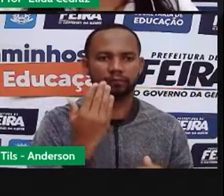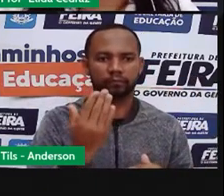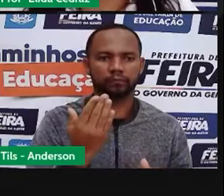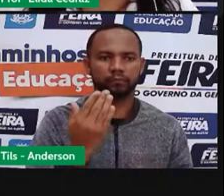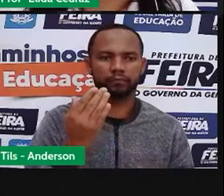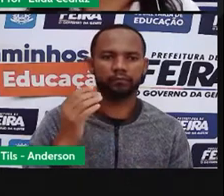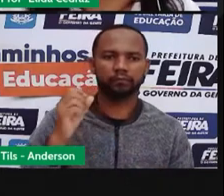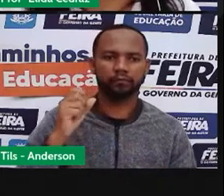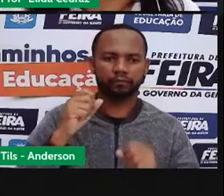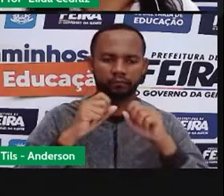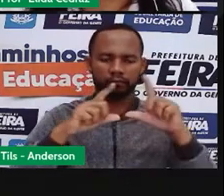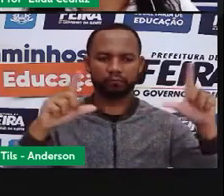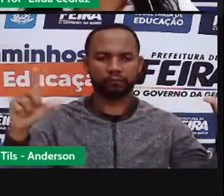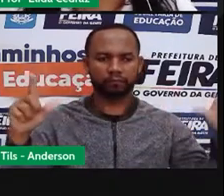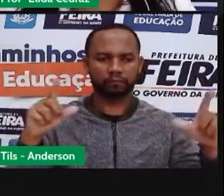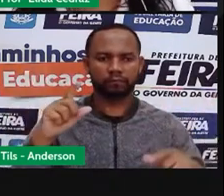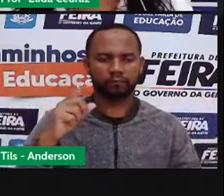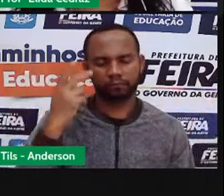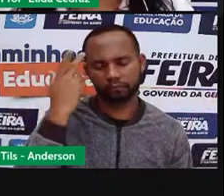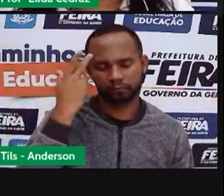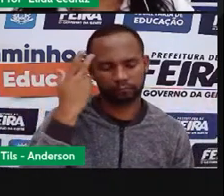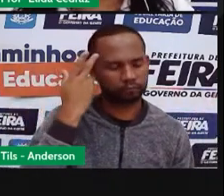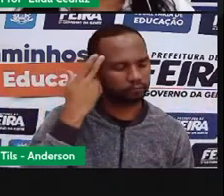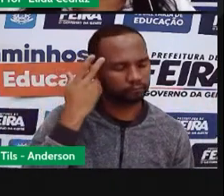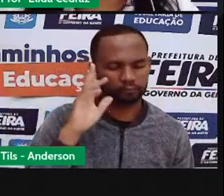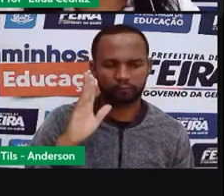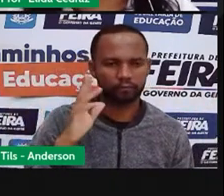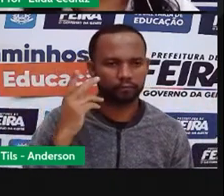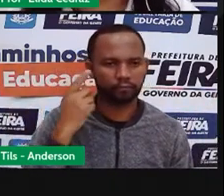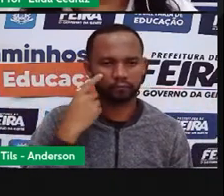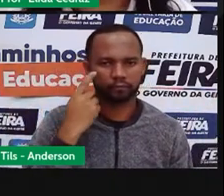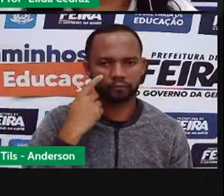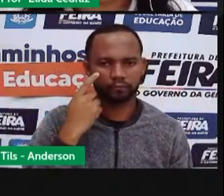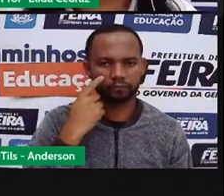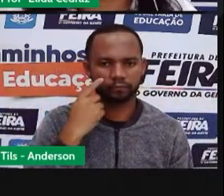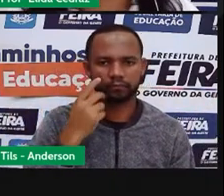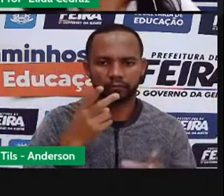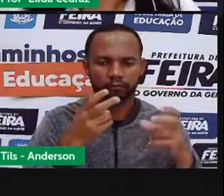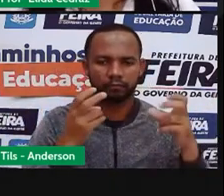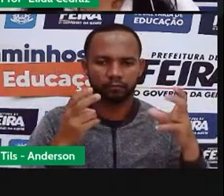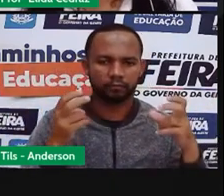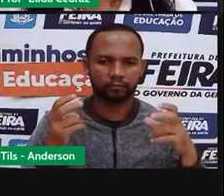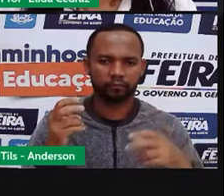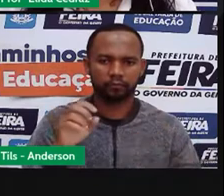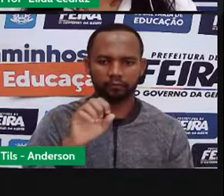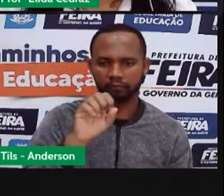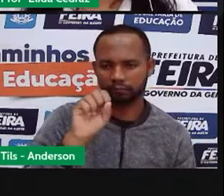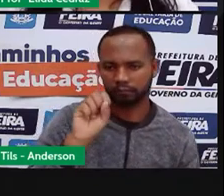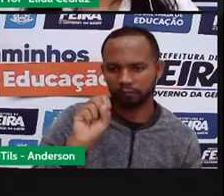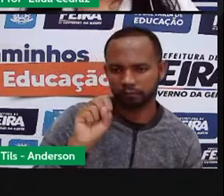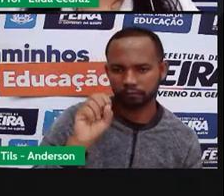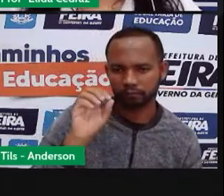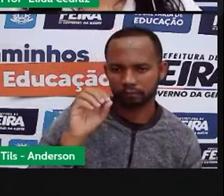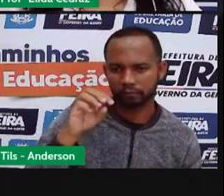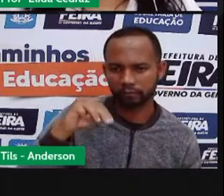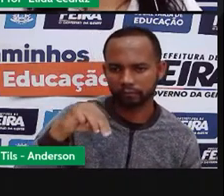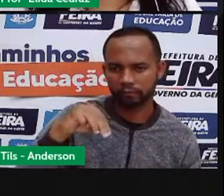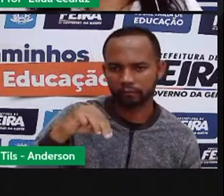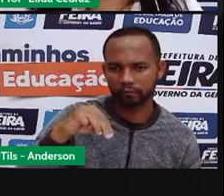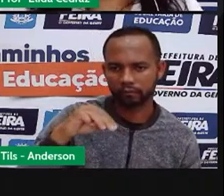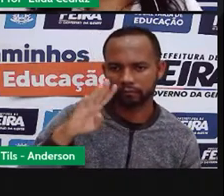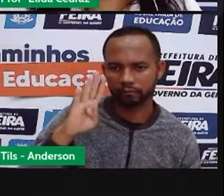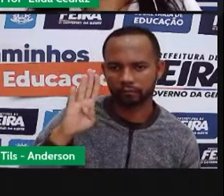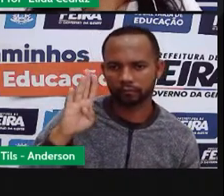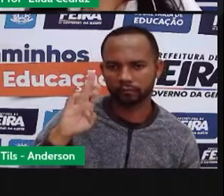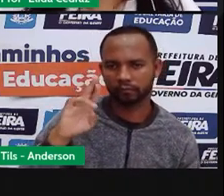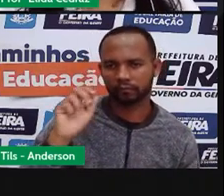luz, seja a luz natural ou seja a luz artificial, você também projeta uma sombra. Se